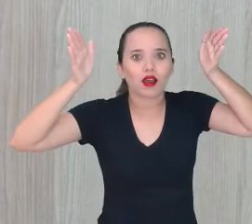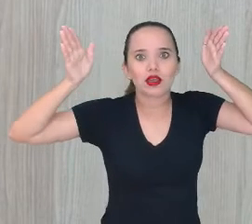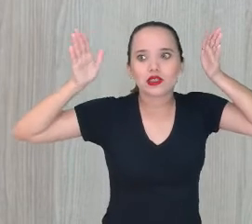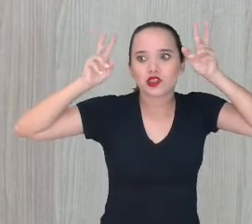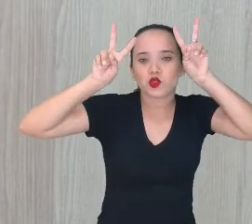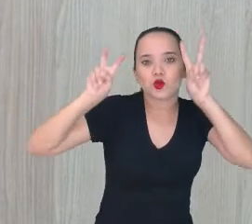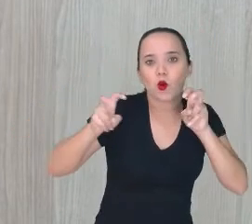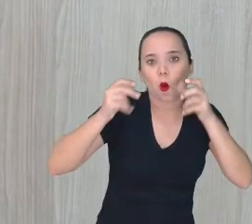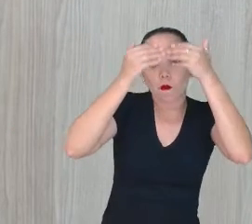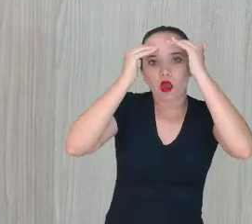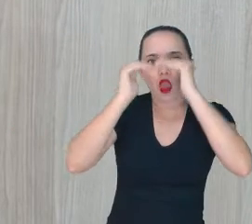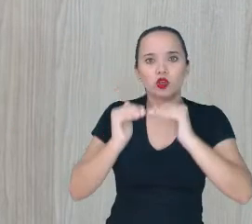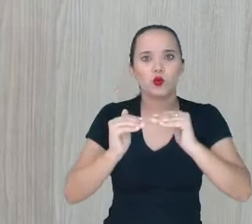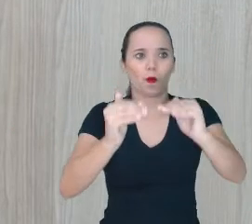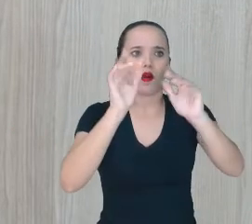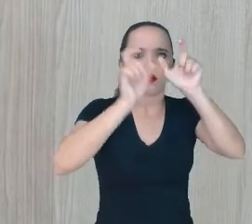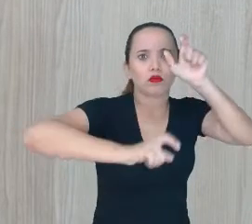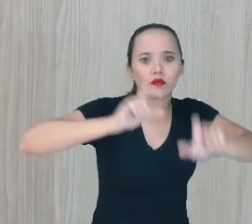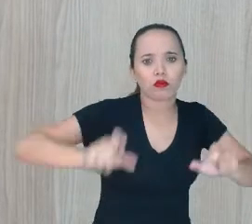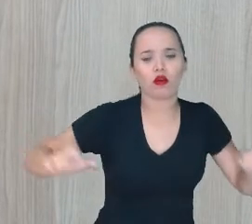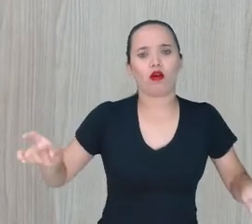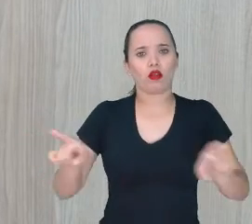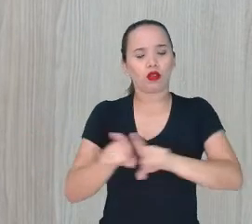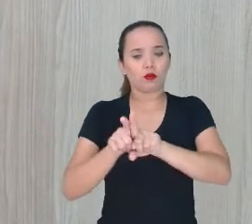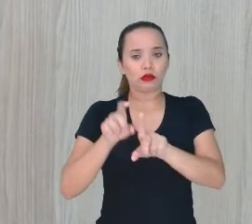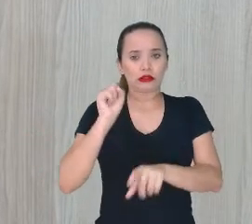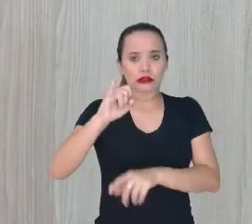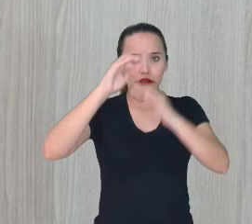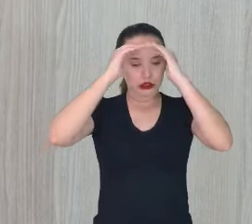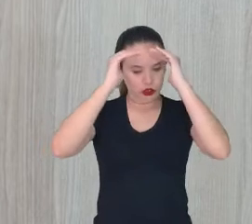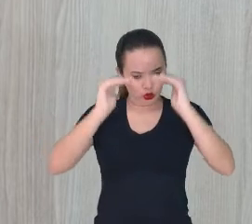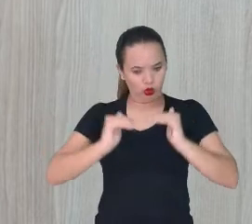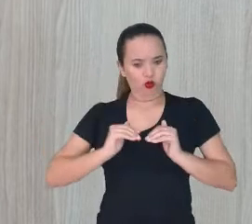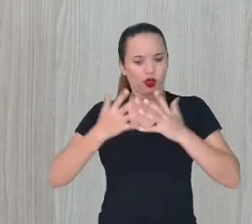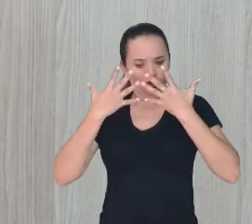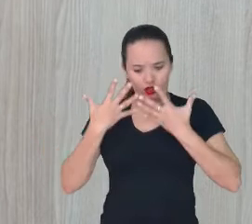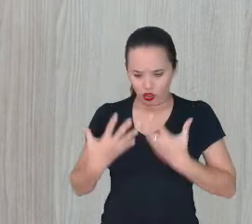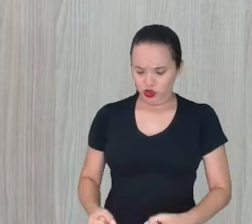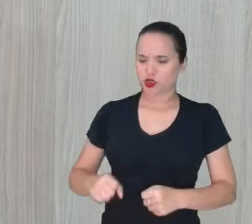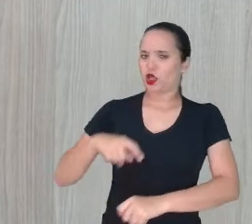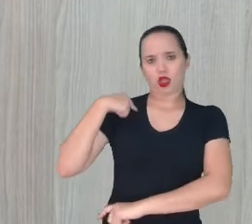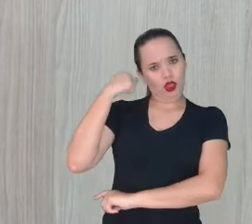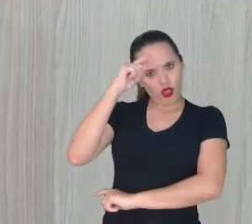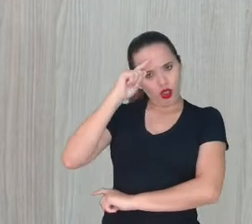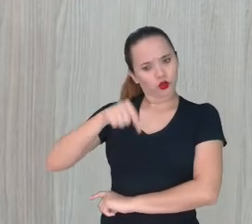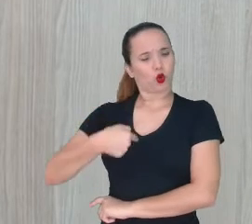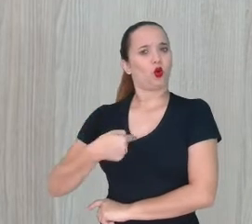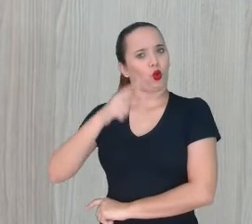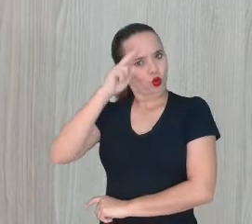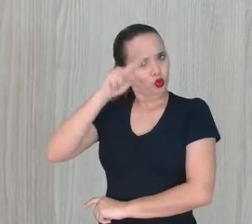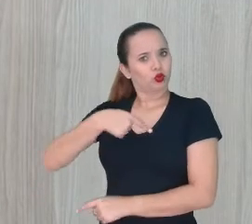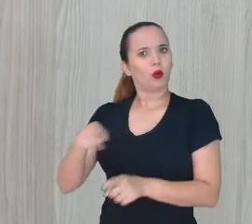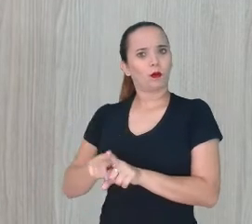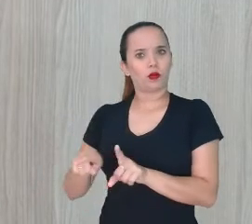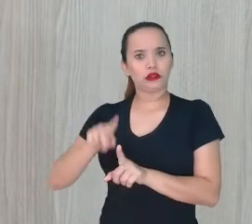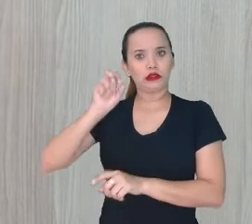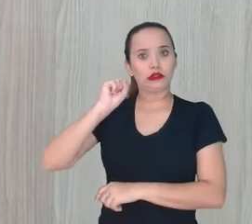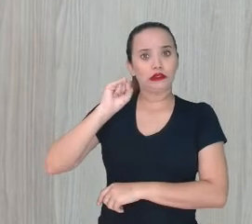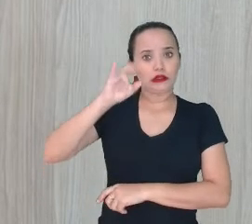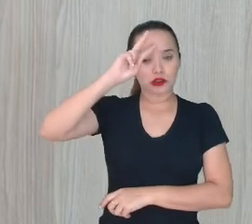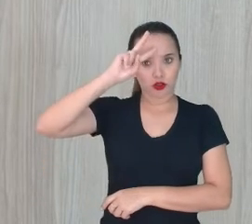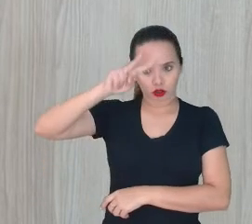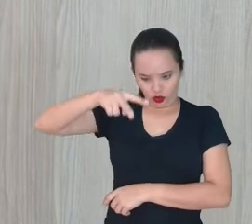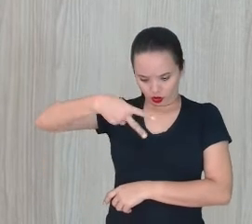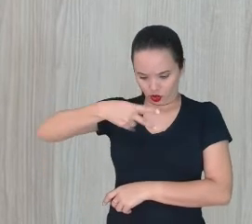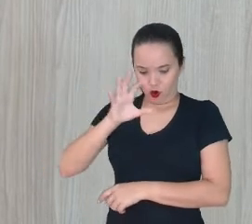aceita Quando a gente também Se olha com cuidado Com carinho E com amor A gente também Amplia essa